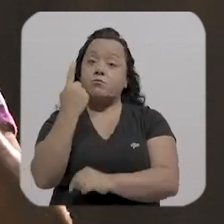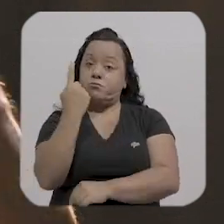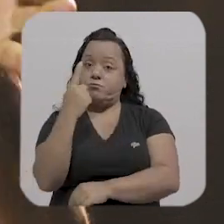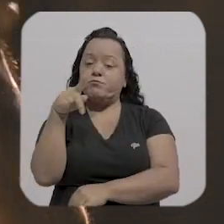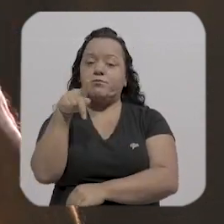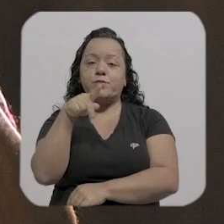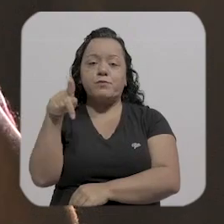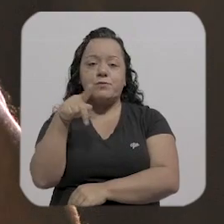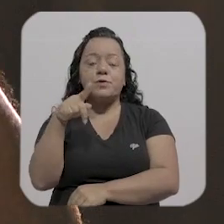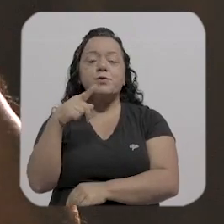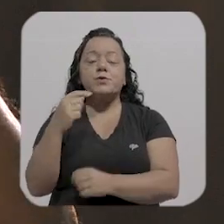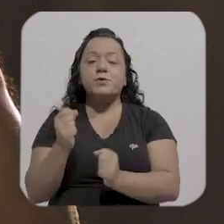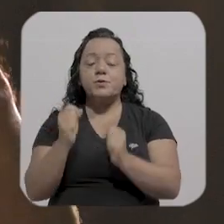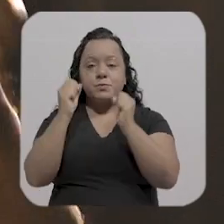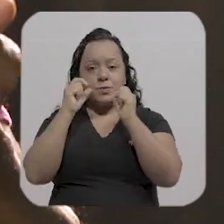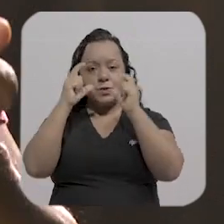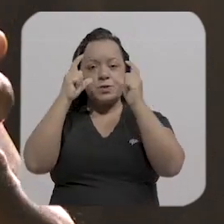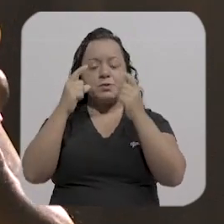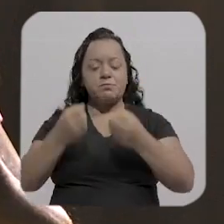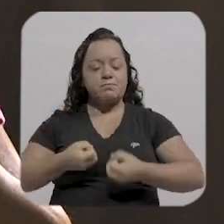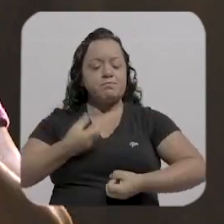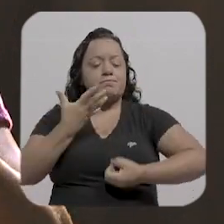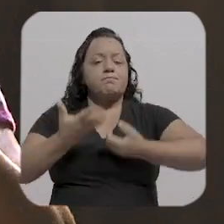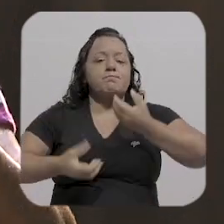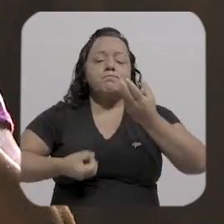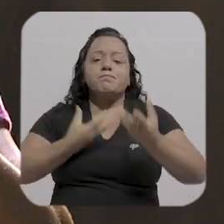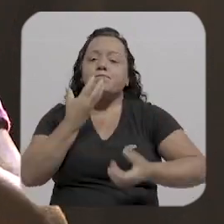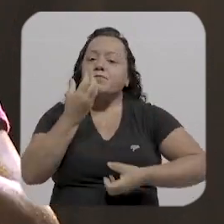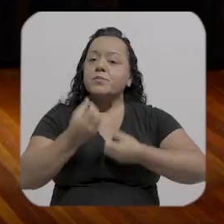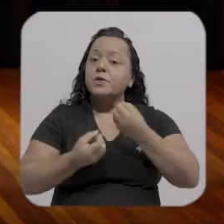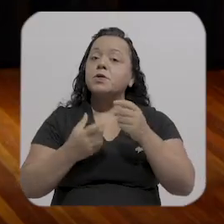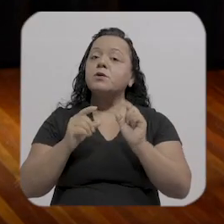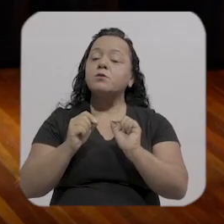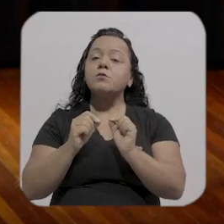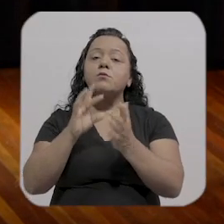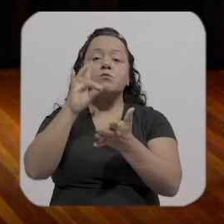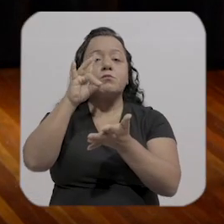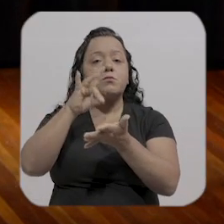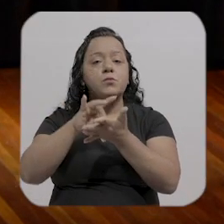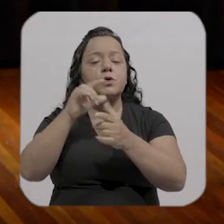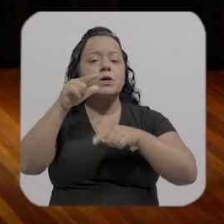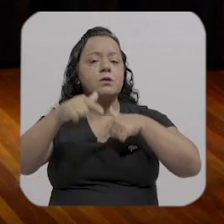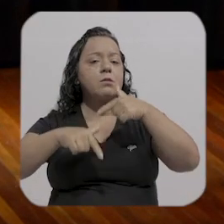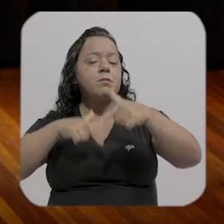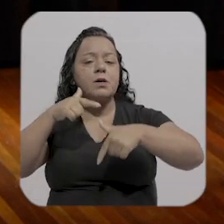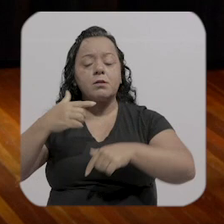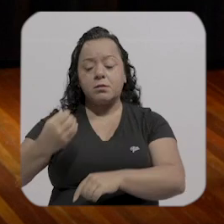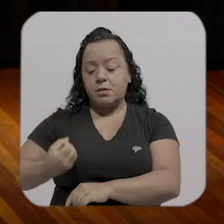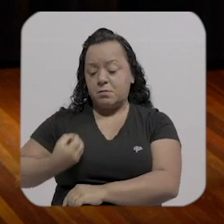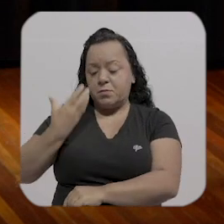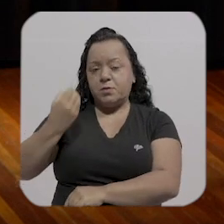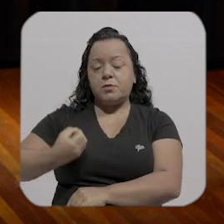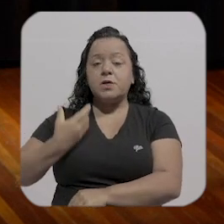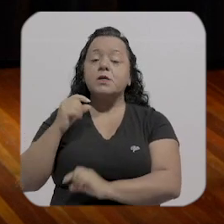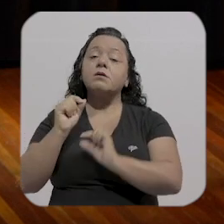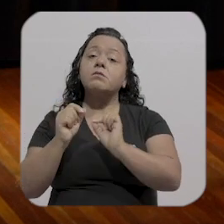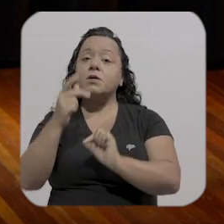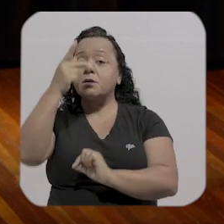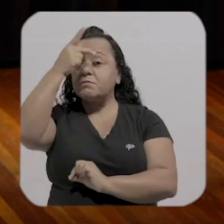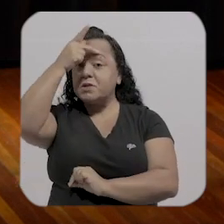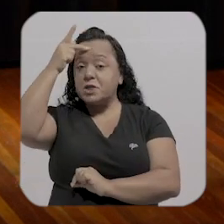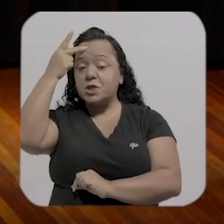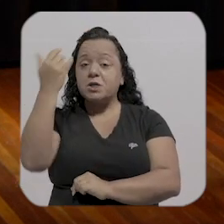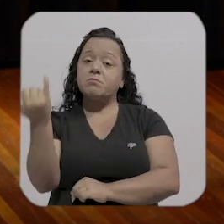me despertou a curiosidade pelas histórias dos poetas e que foi uma pessoa também que que me